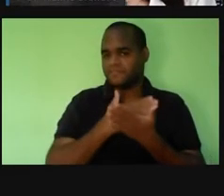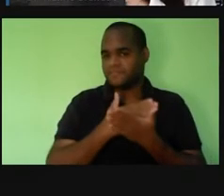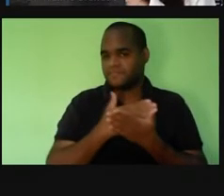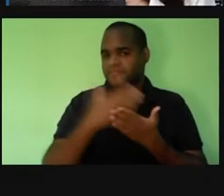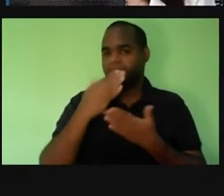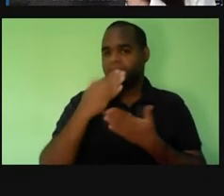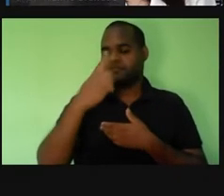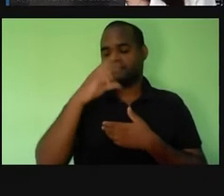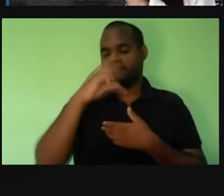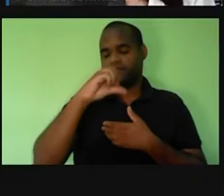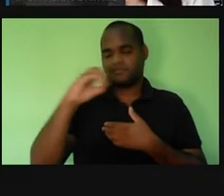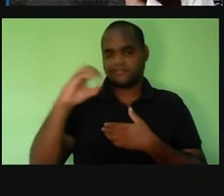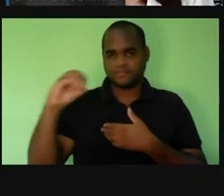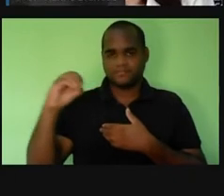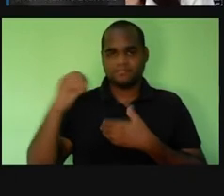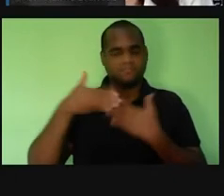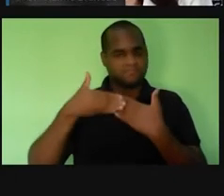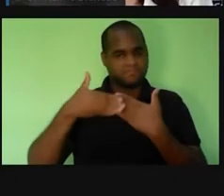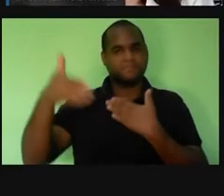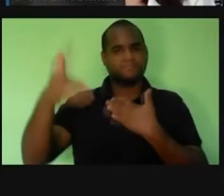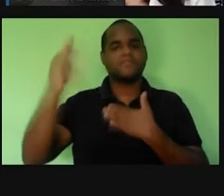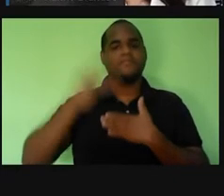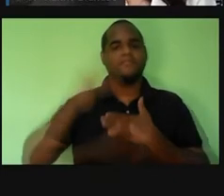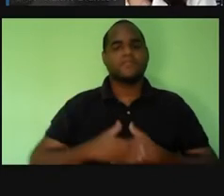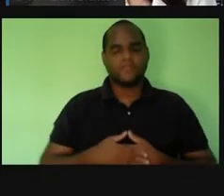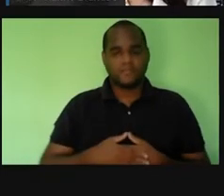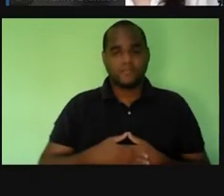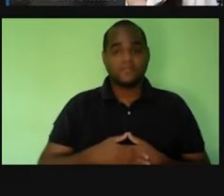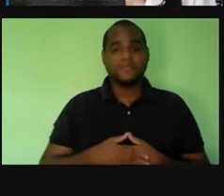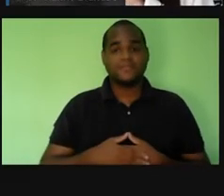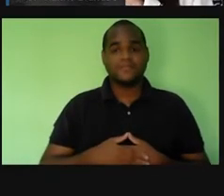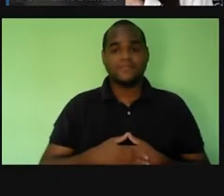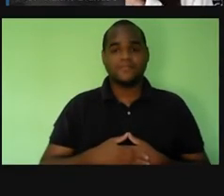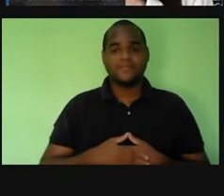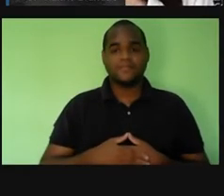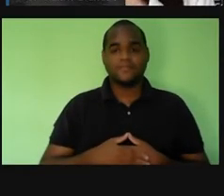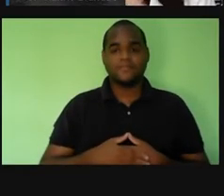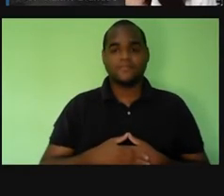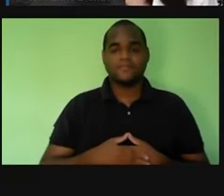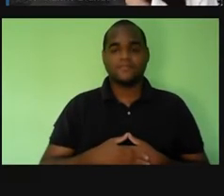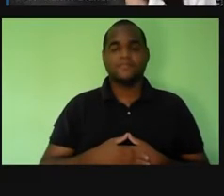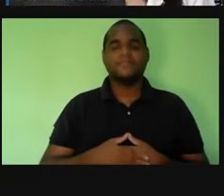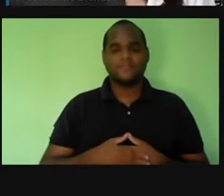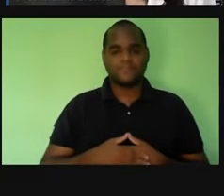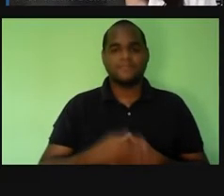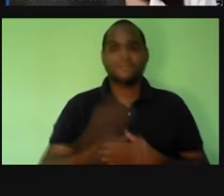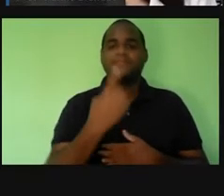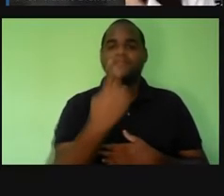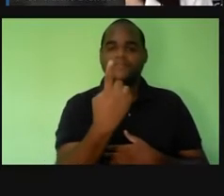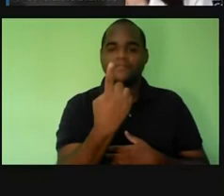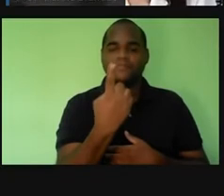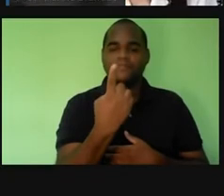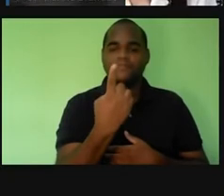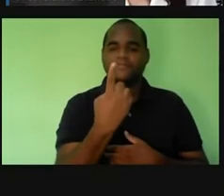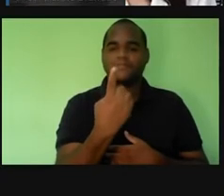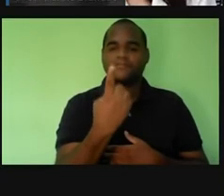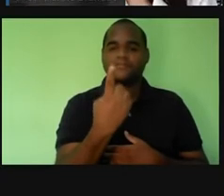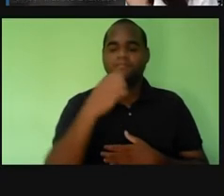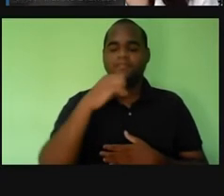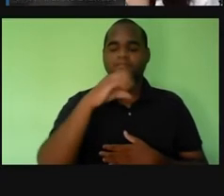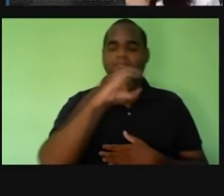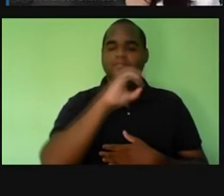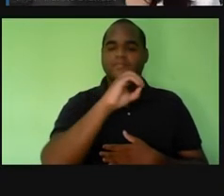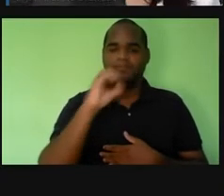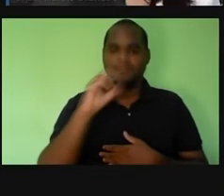XIX, então 1900 e bolinha. Desculpa, século XX, então 1900. E aí,